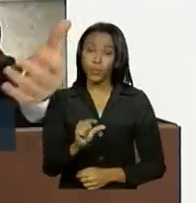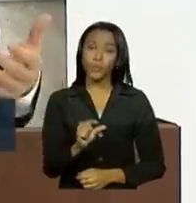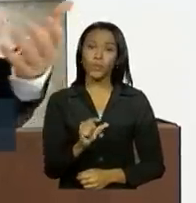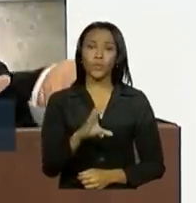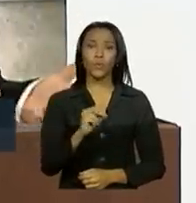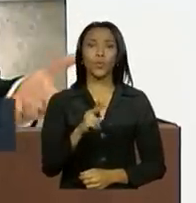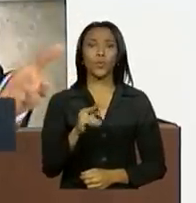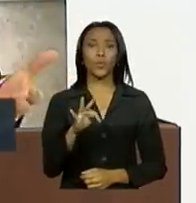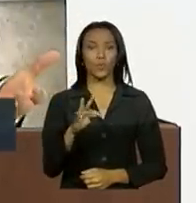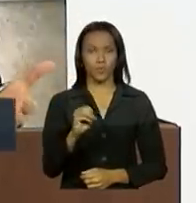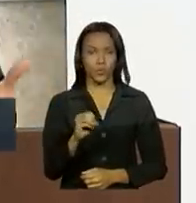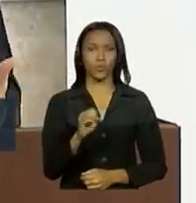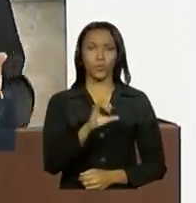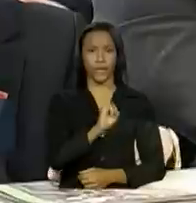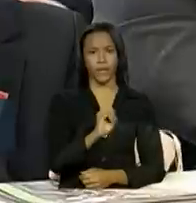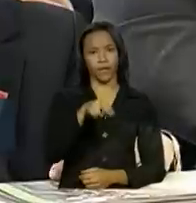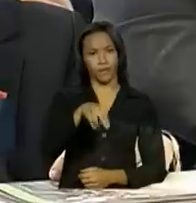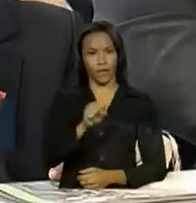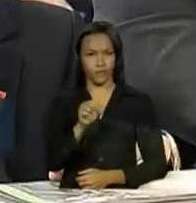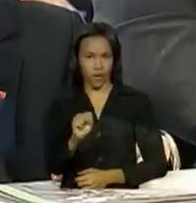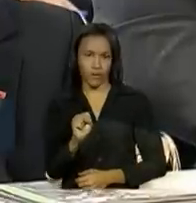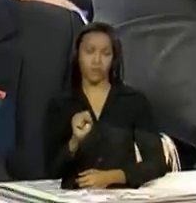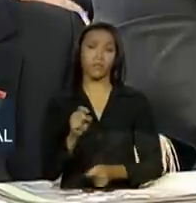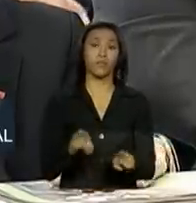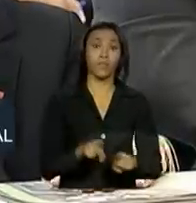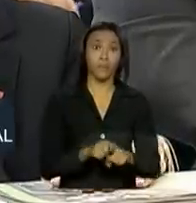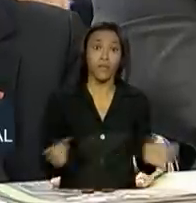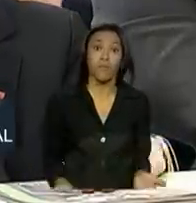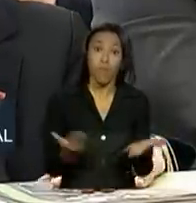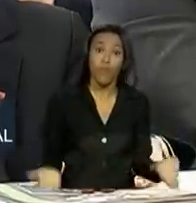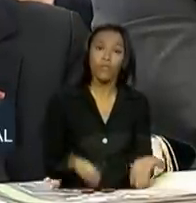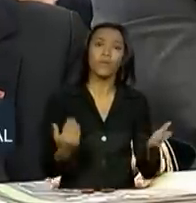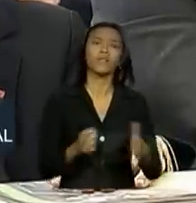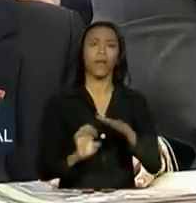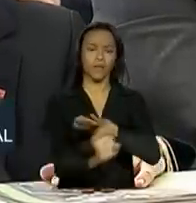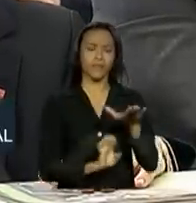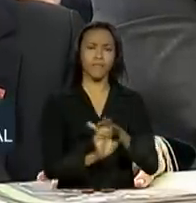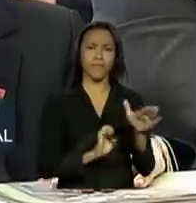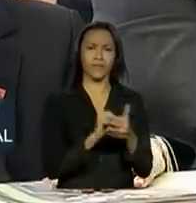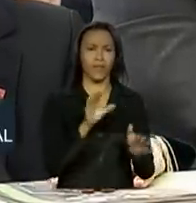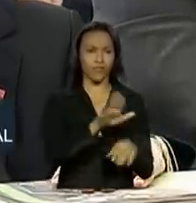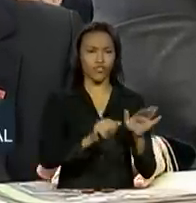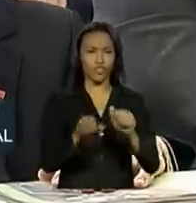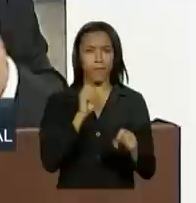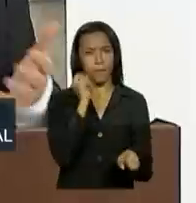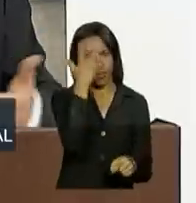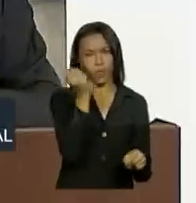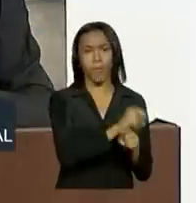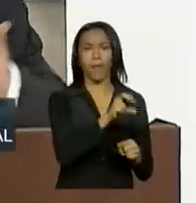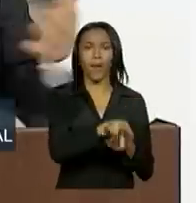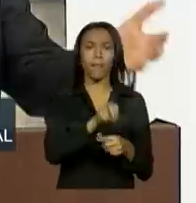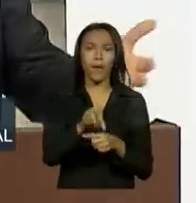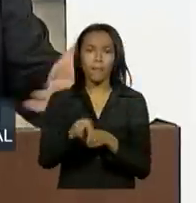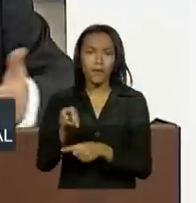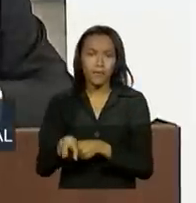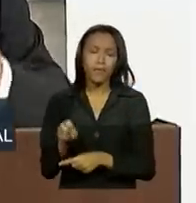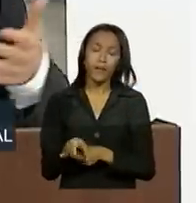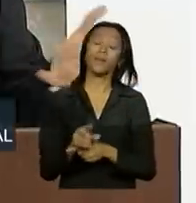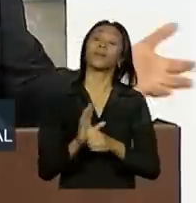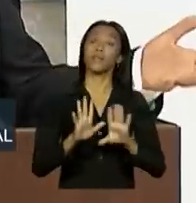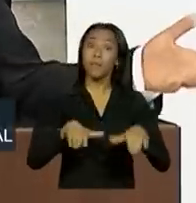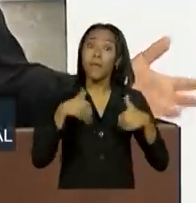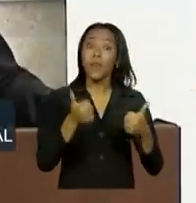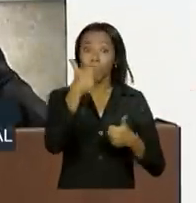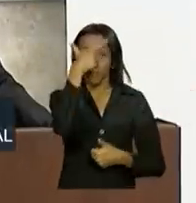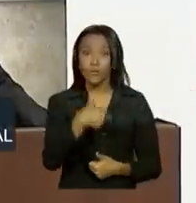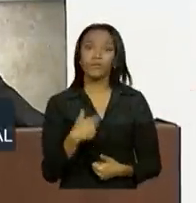custo do INSS, incentiva as empresas a contratarem mais trabalhadores e tem um espaço para que os